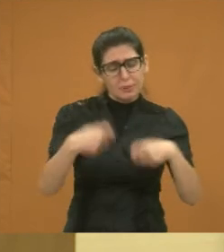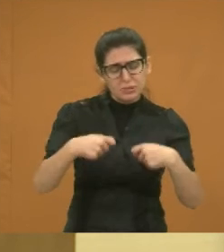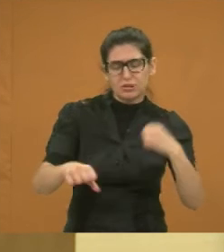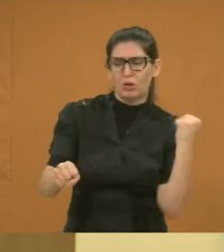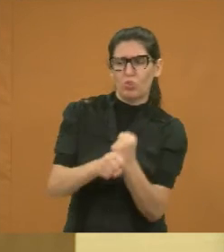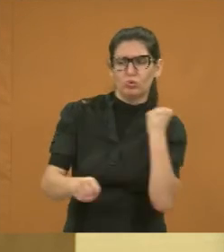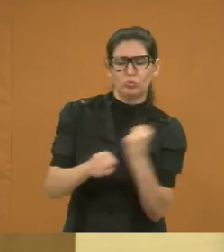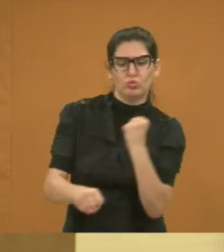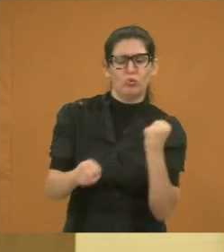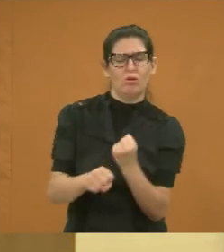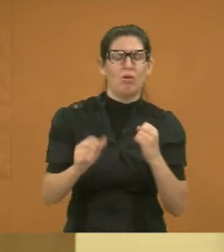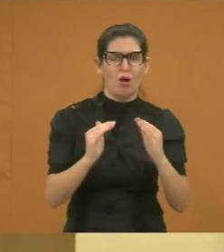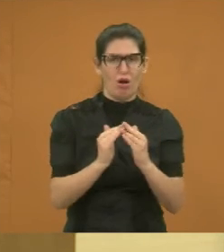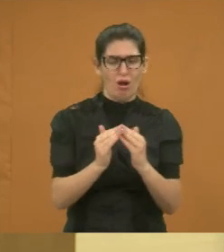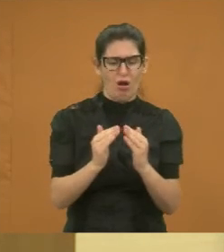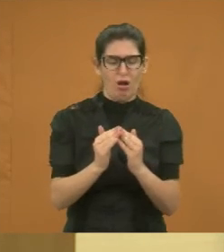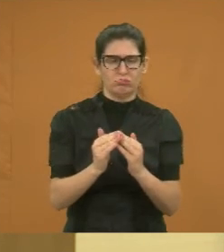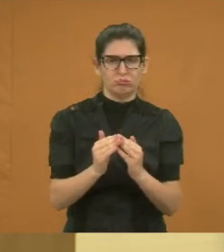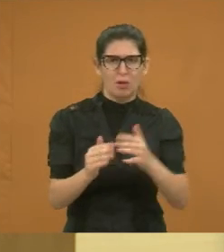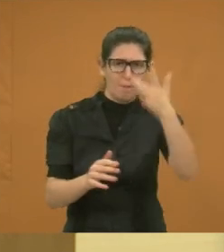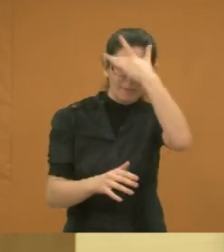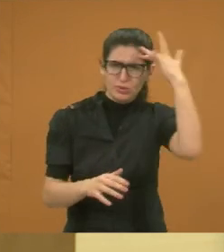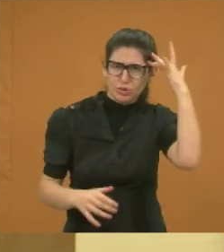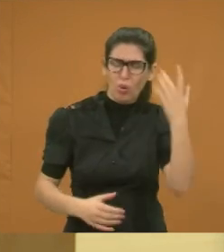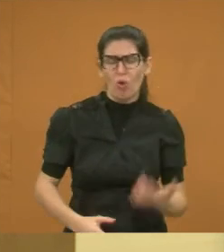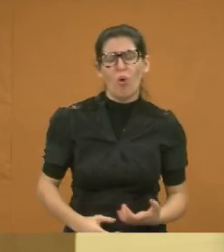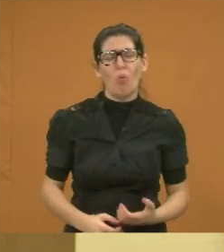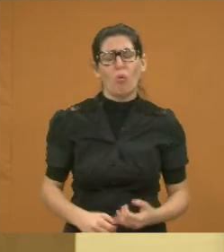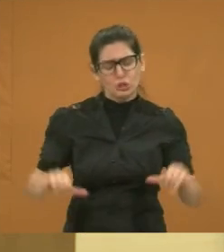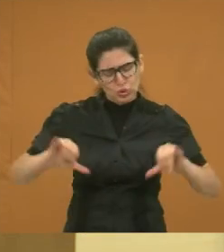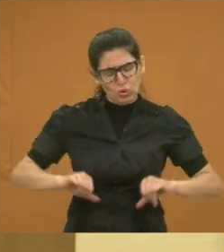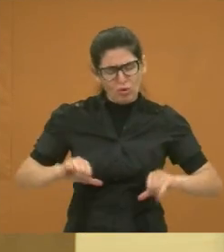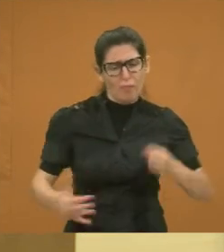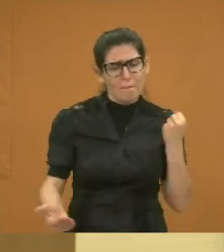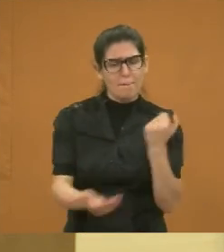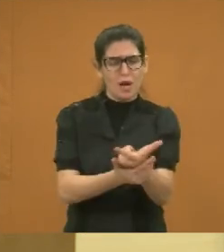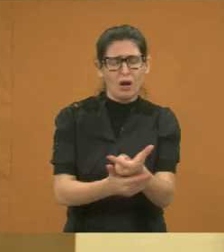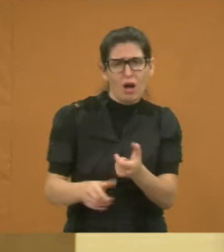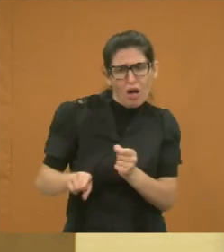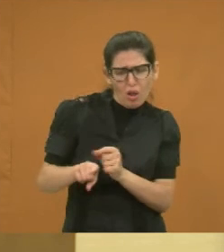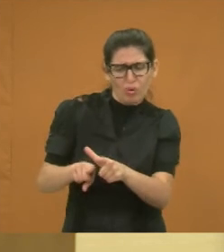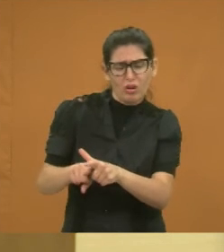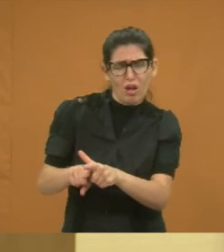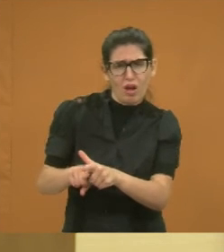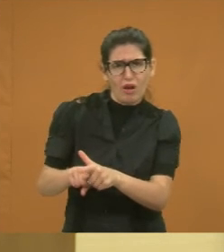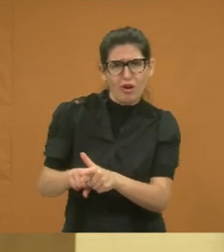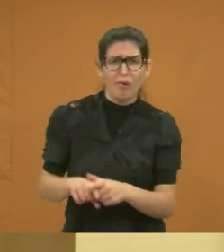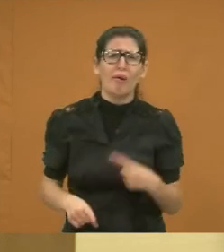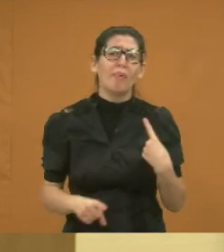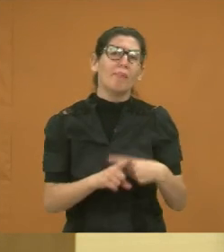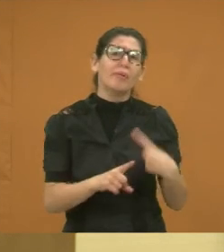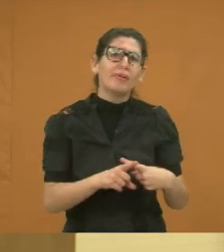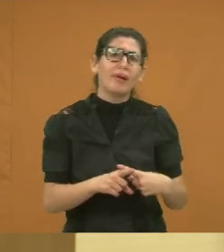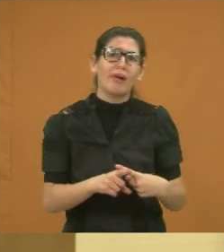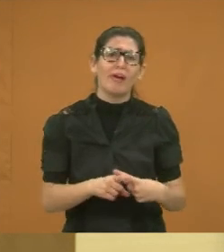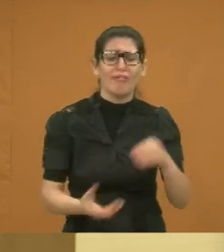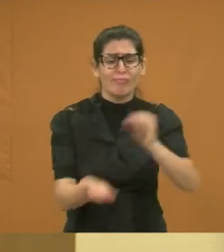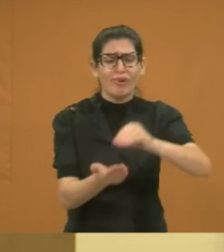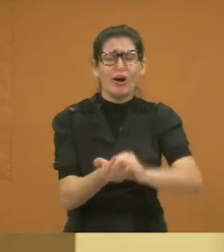que ninguém aguenta mais pagar aluguel, que pagar aluguel é tirar o leite da boca dos seus filhos.